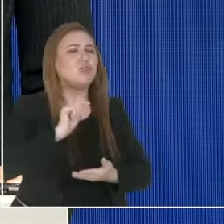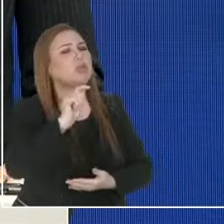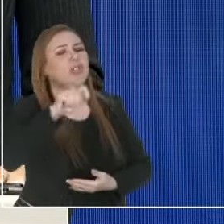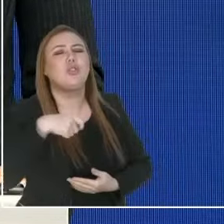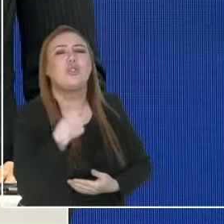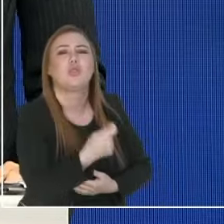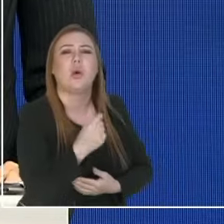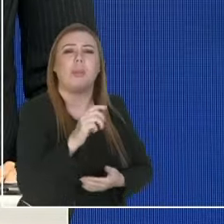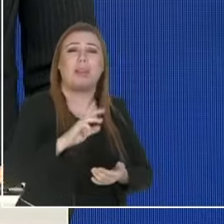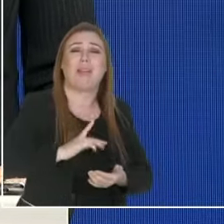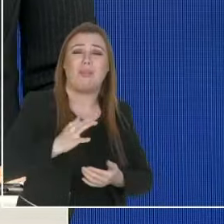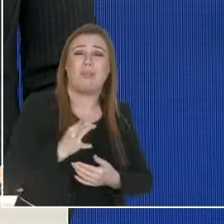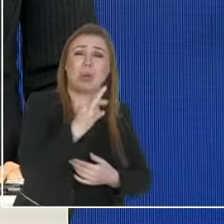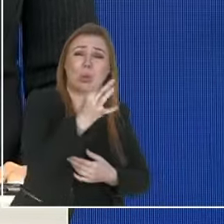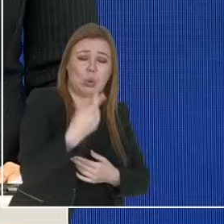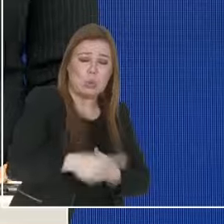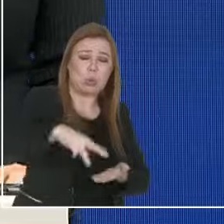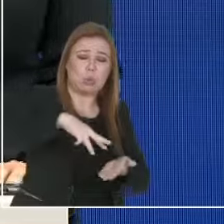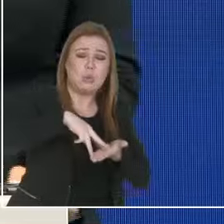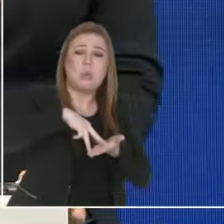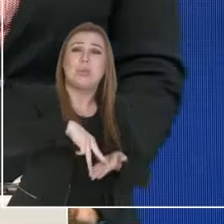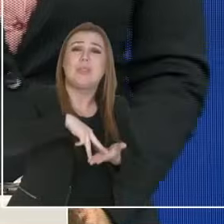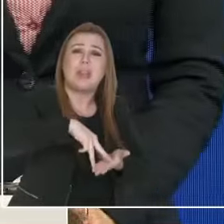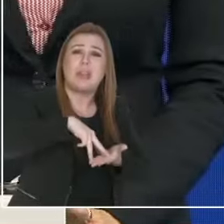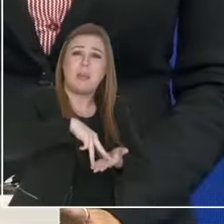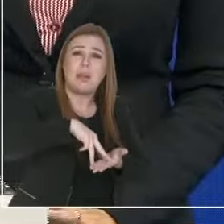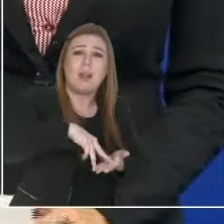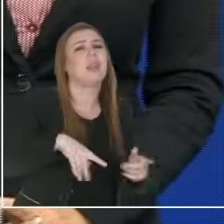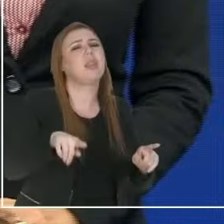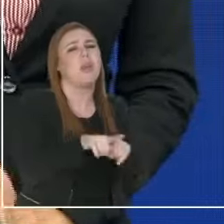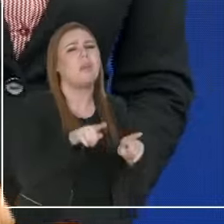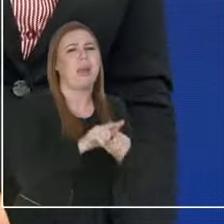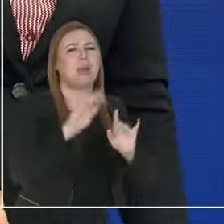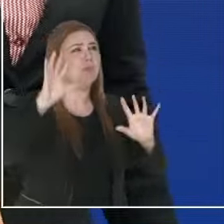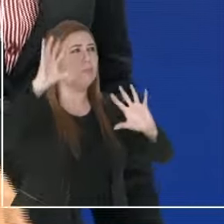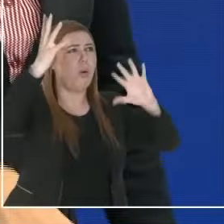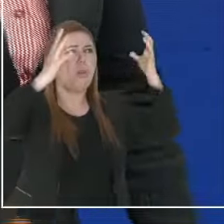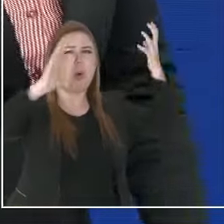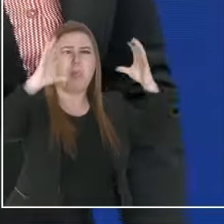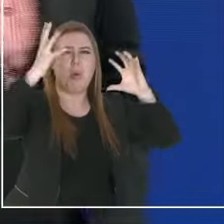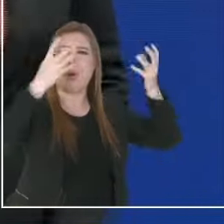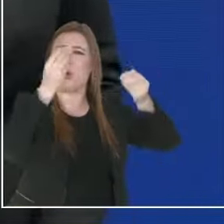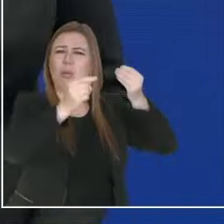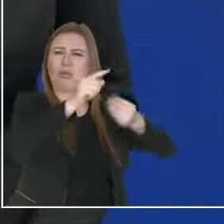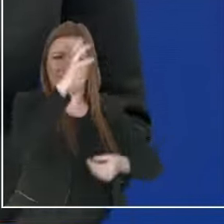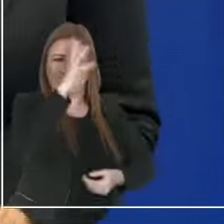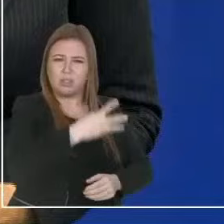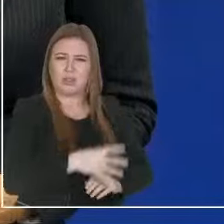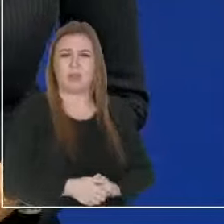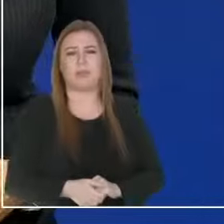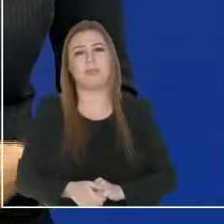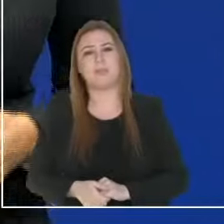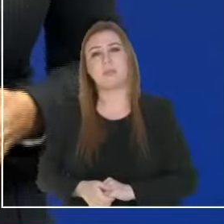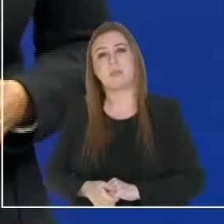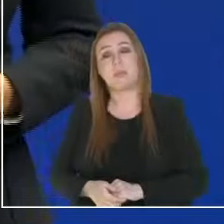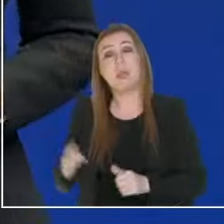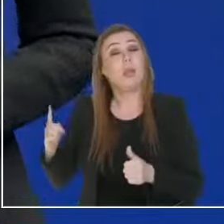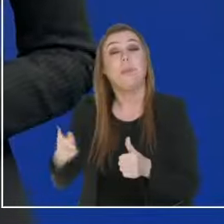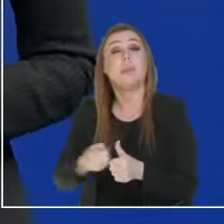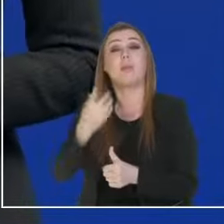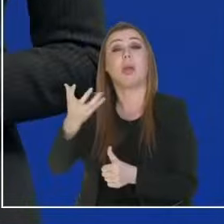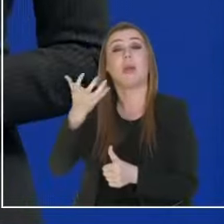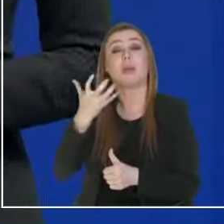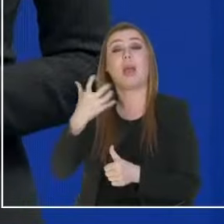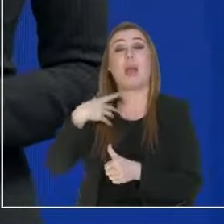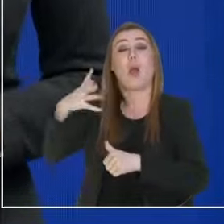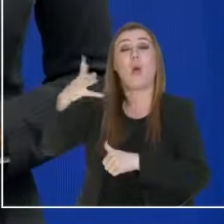sustentabilidade e também com as grandes catástrofes que têm acontecido no mundo todo? A gente quer primeiro implantar um novo modal